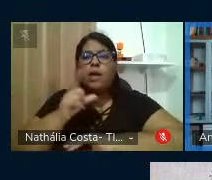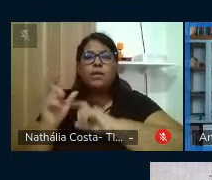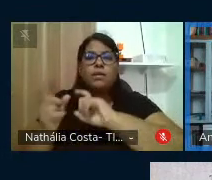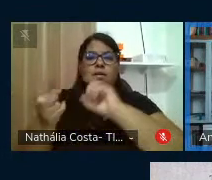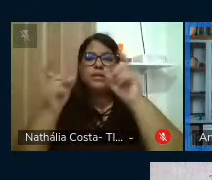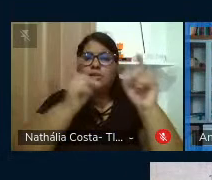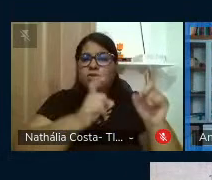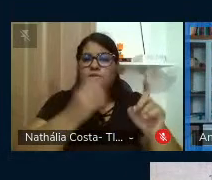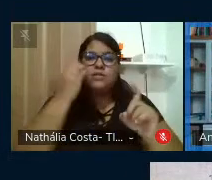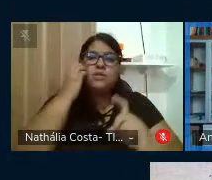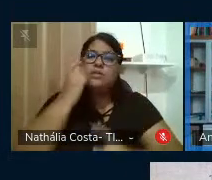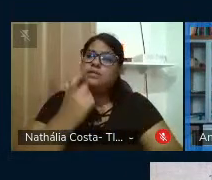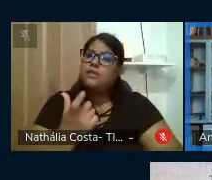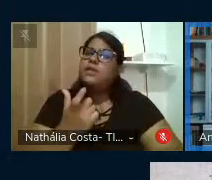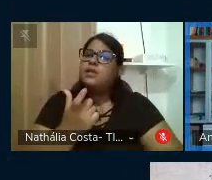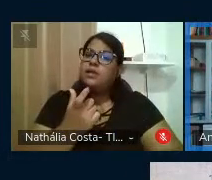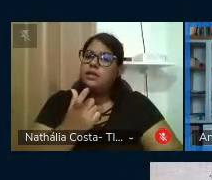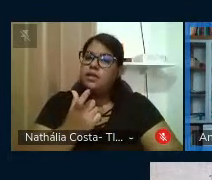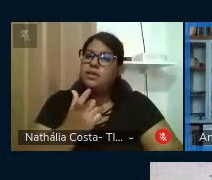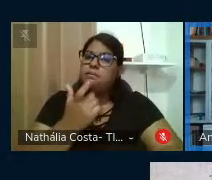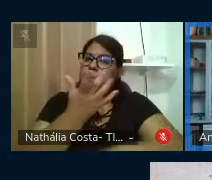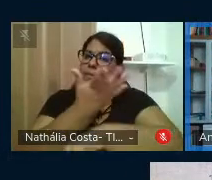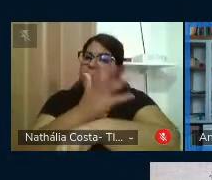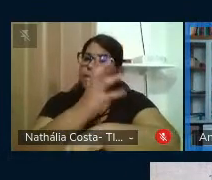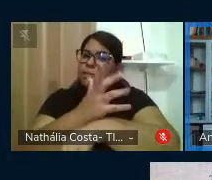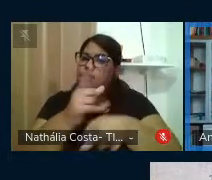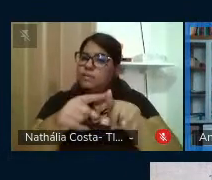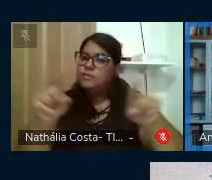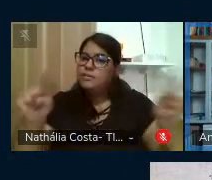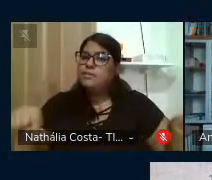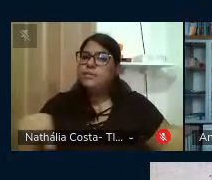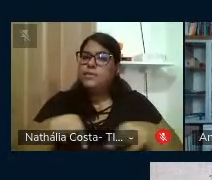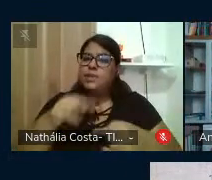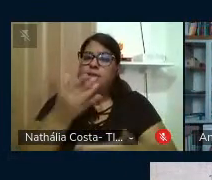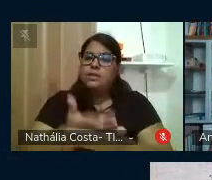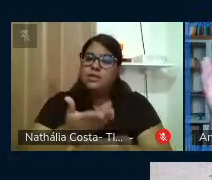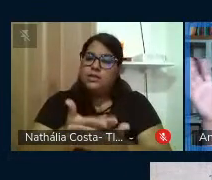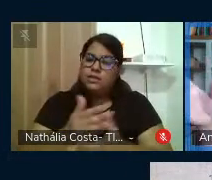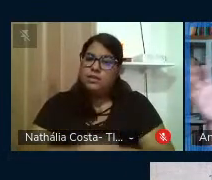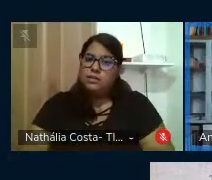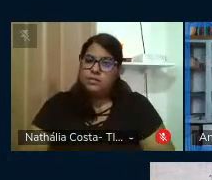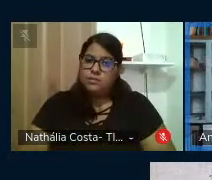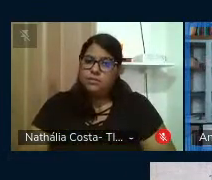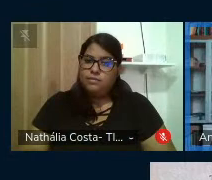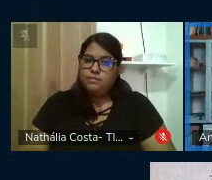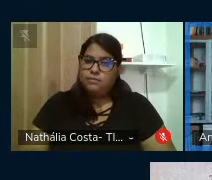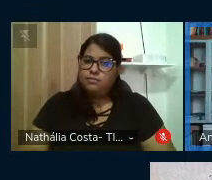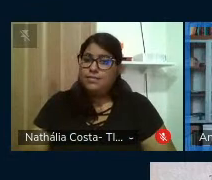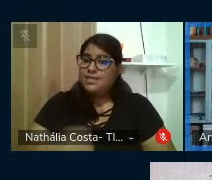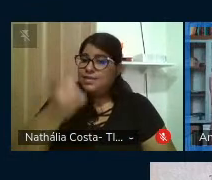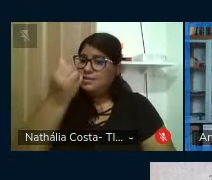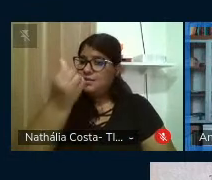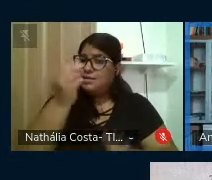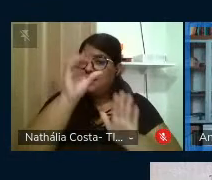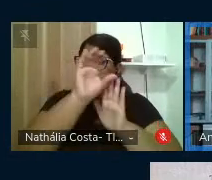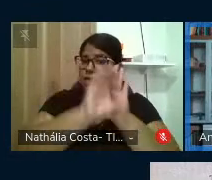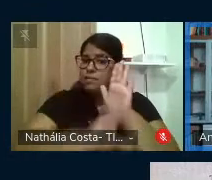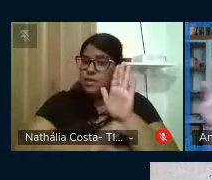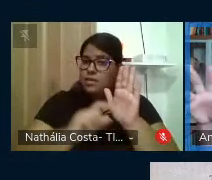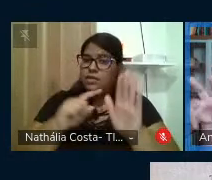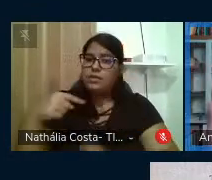é trazida para corporificar várias práticas de sala de aula. Nesses seis capítulos a gente